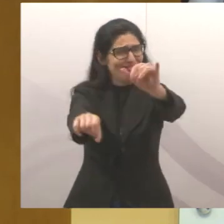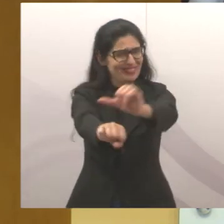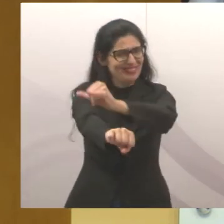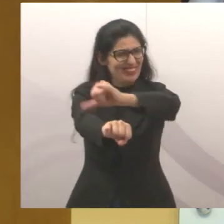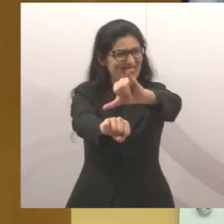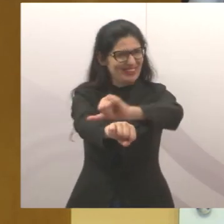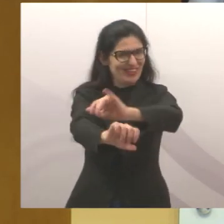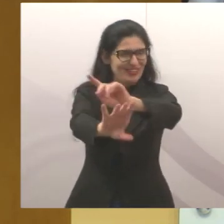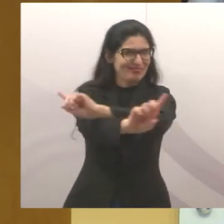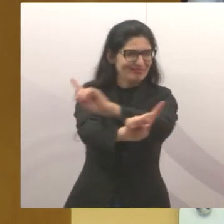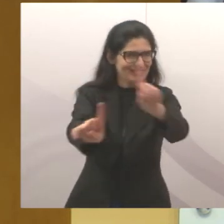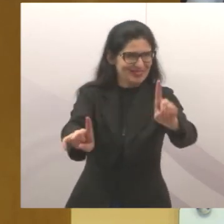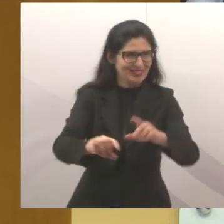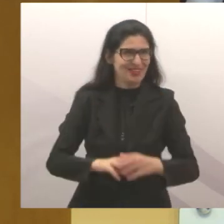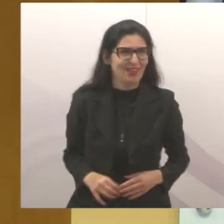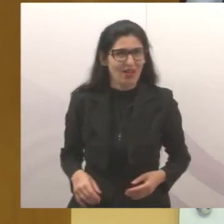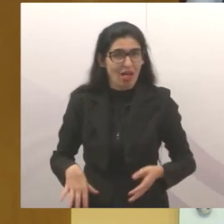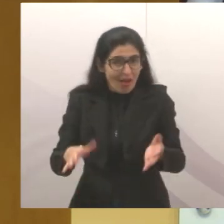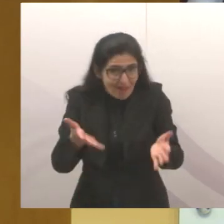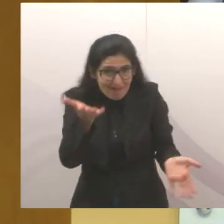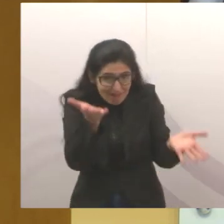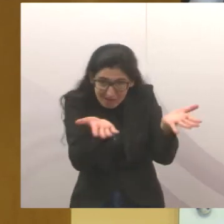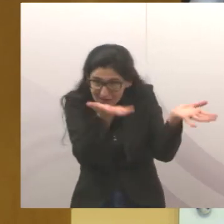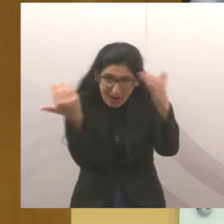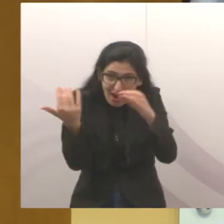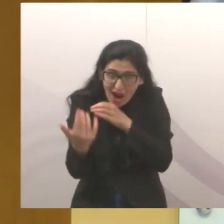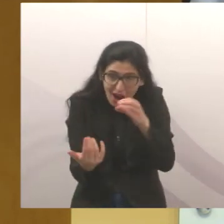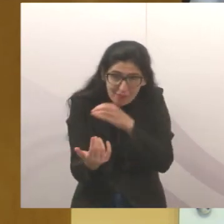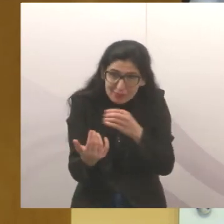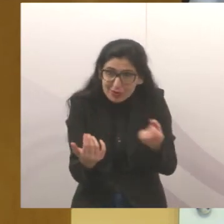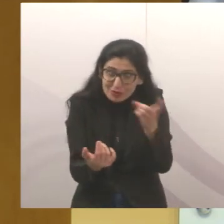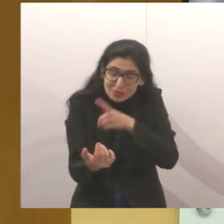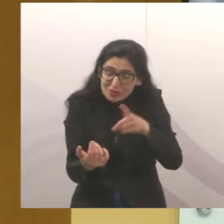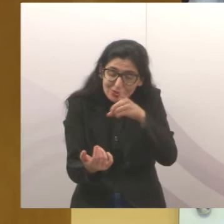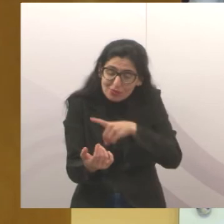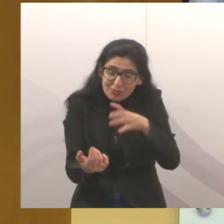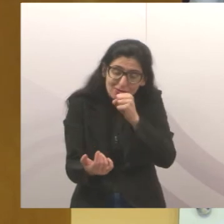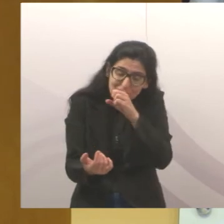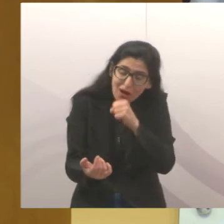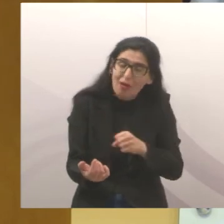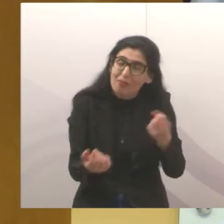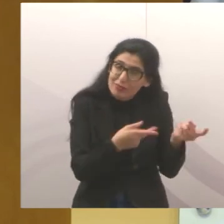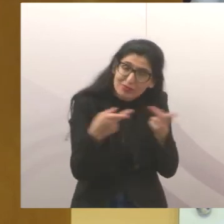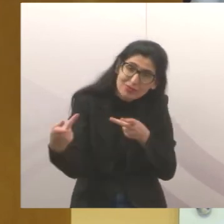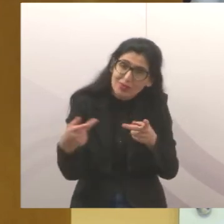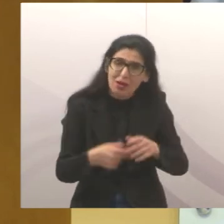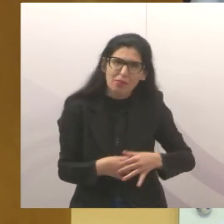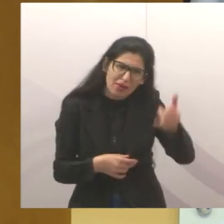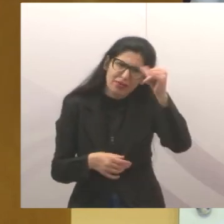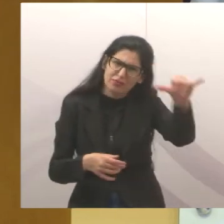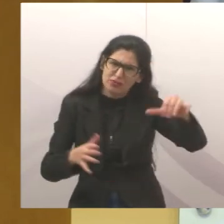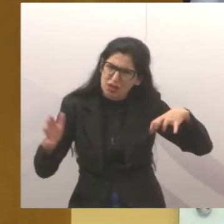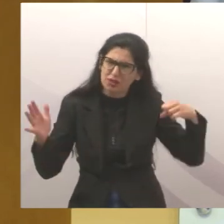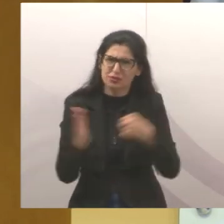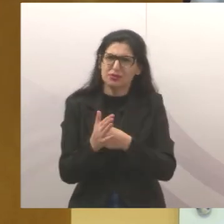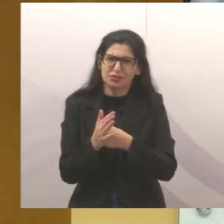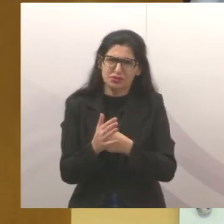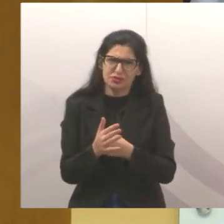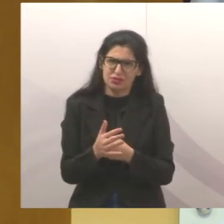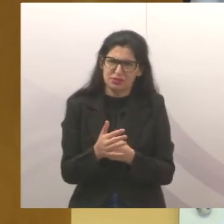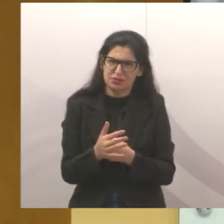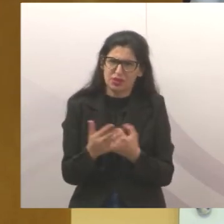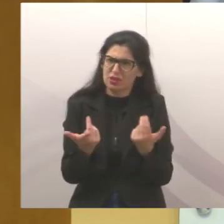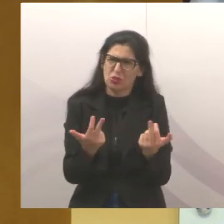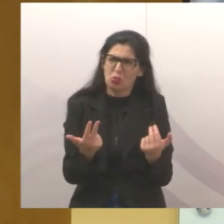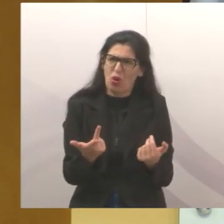faça esse serviço antes que vai dar outro acidente no Parque Minha Lua, igual deu, lá do lado do velório do Campo